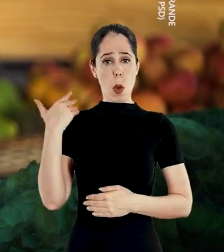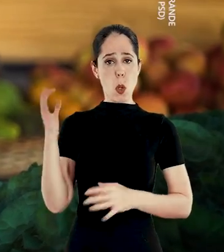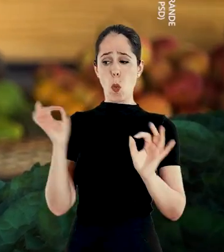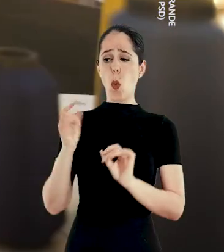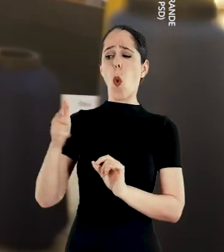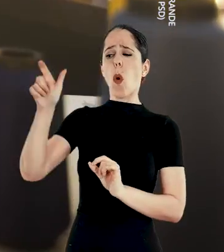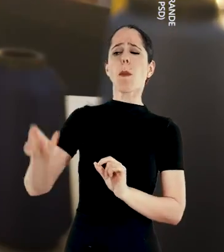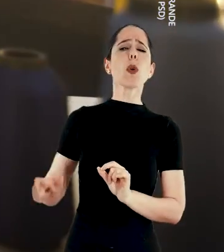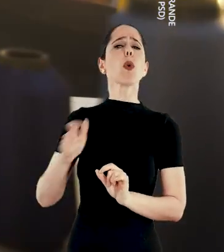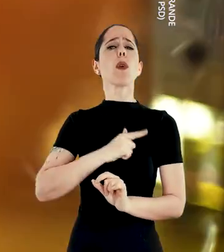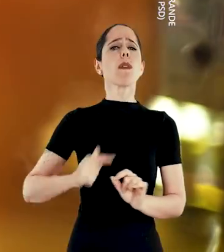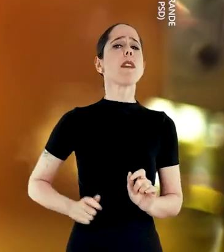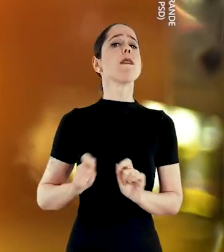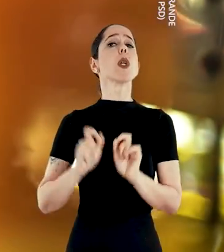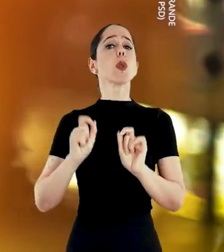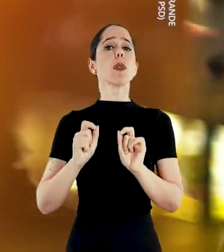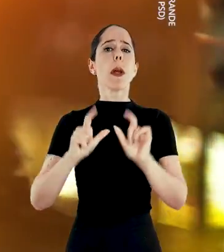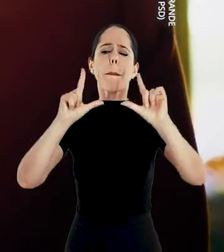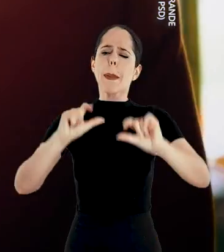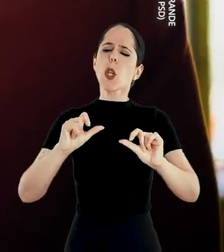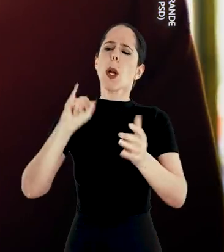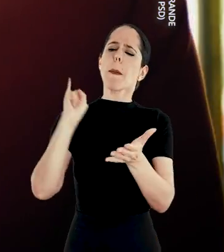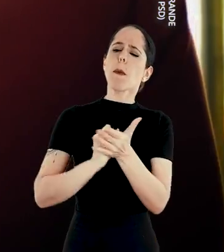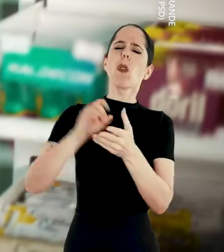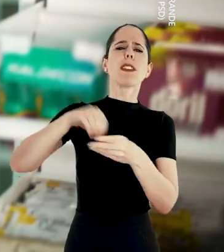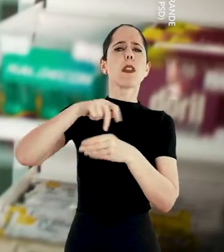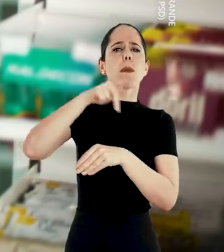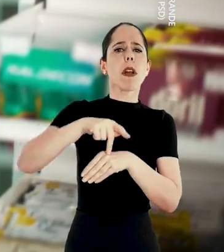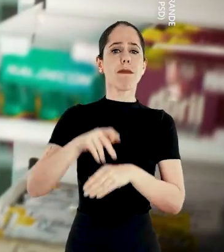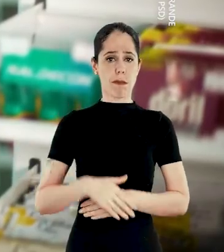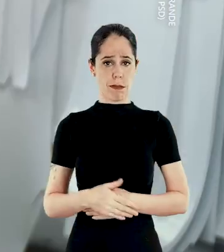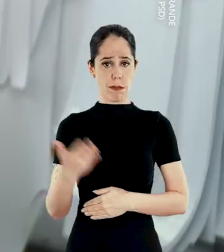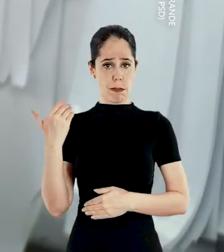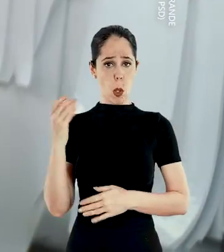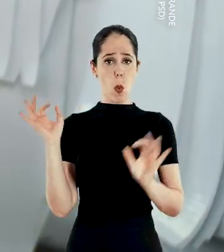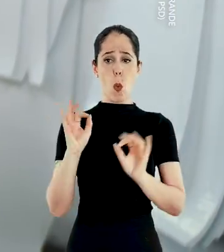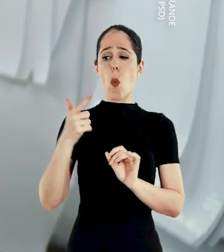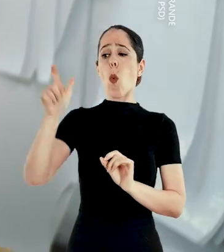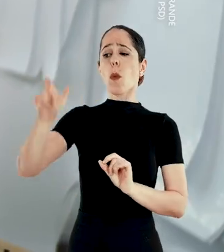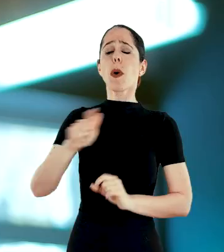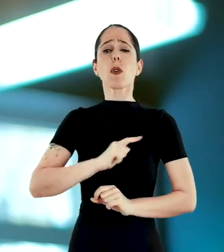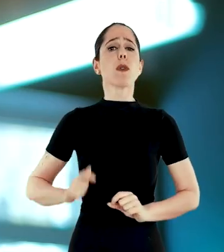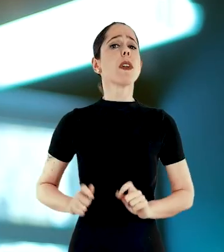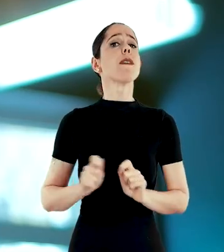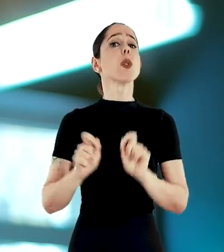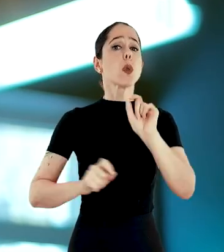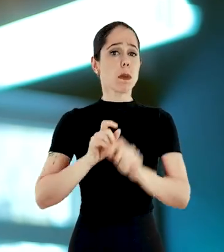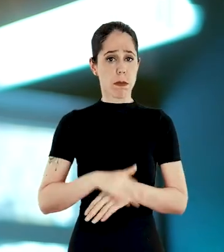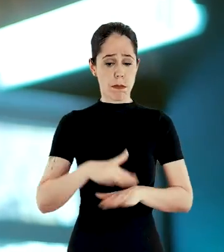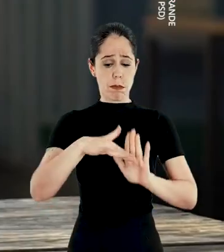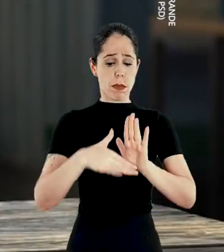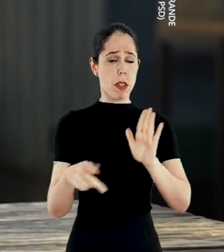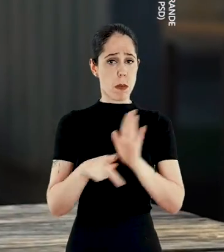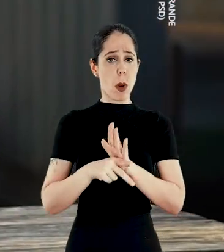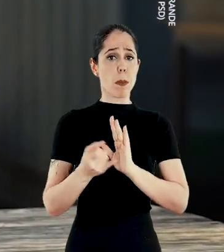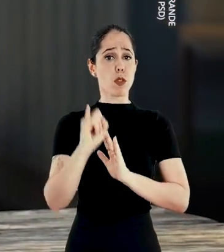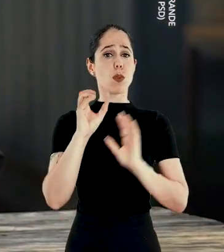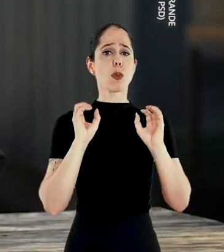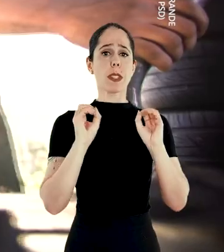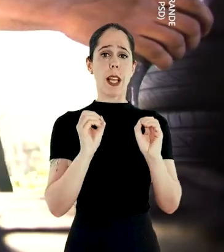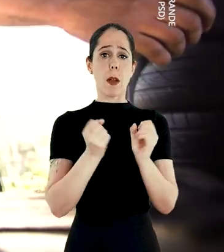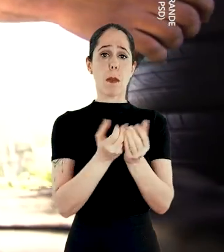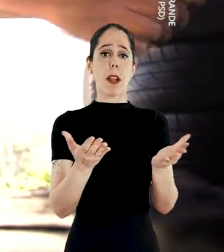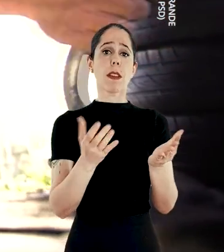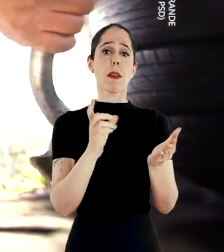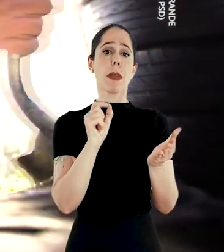Nenhum outro governador fez os menores impostos do país. Nenhum outro governador fez um programa de juros